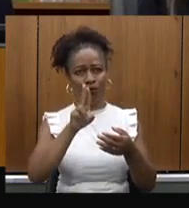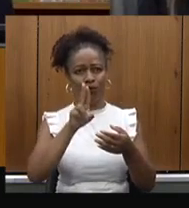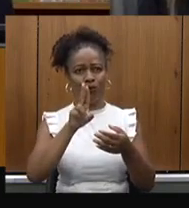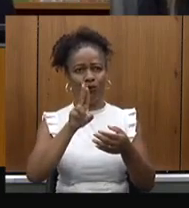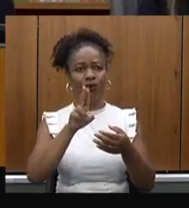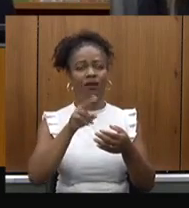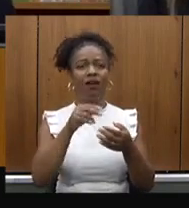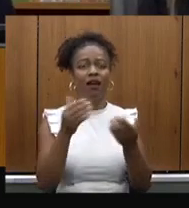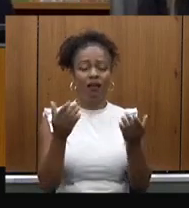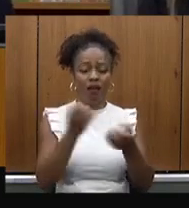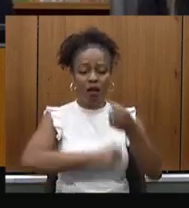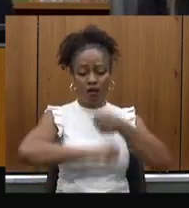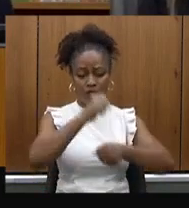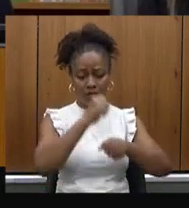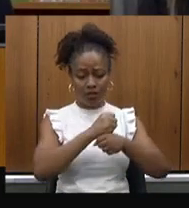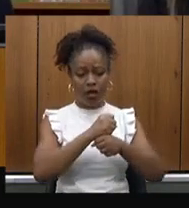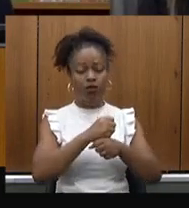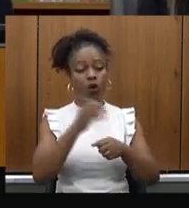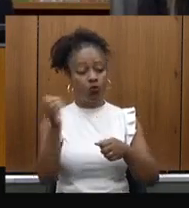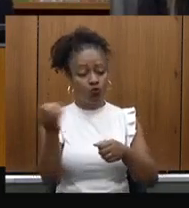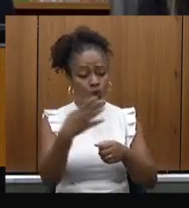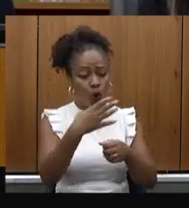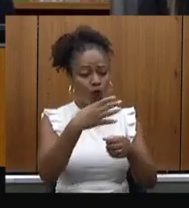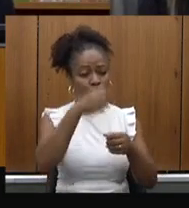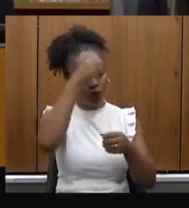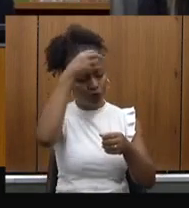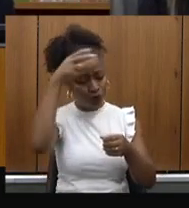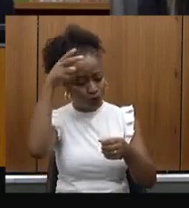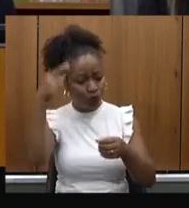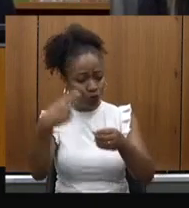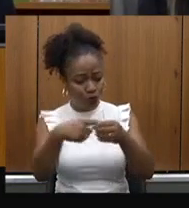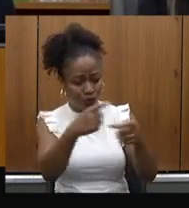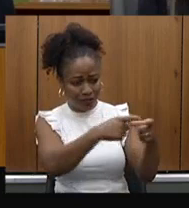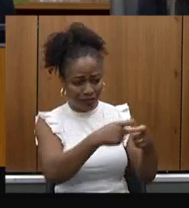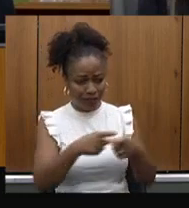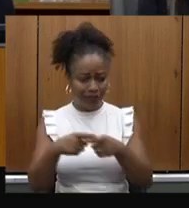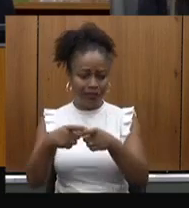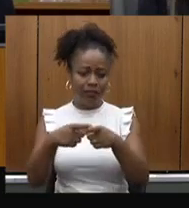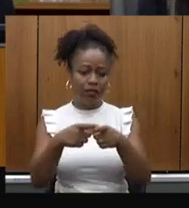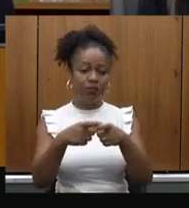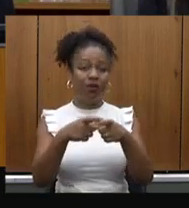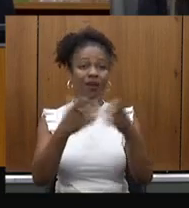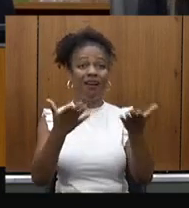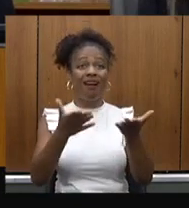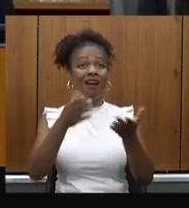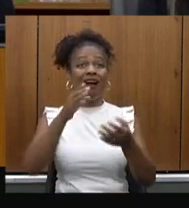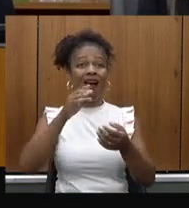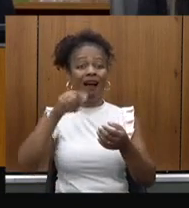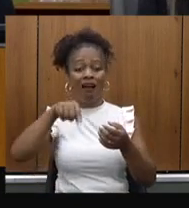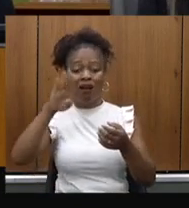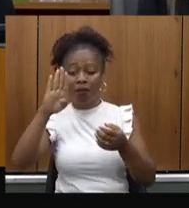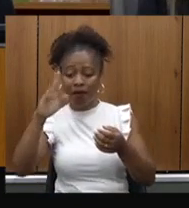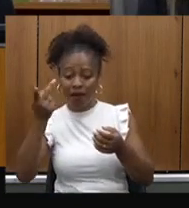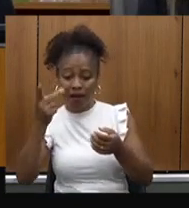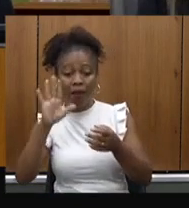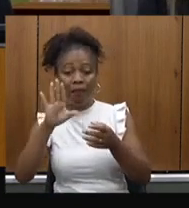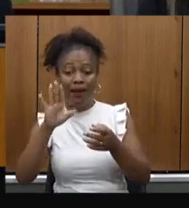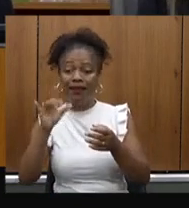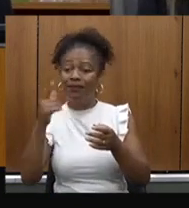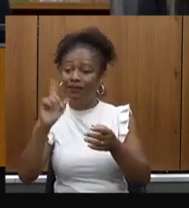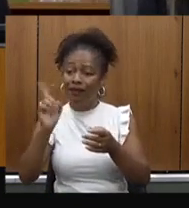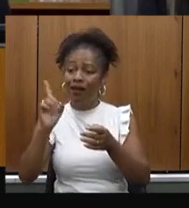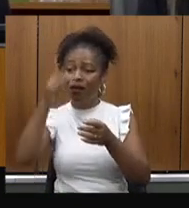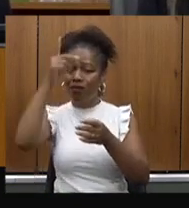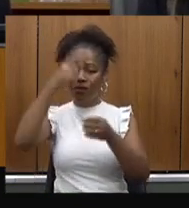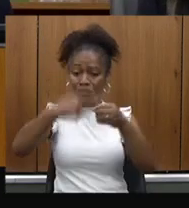novas bases, com novos municípios. E parece óbvio para quem é da capital, mas não é no interior, você tem que pôr a pessoa dentro de um carro e